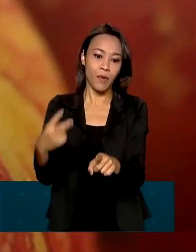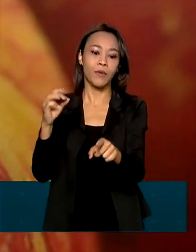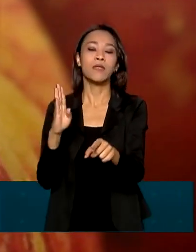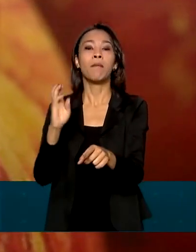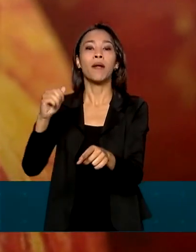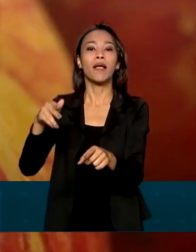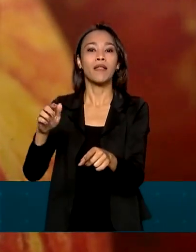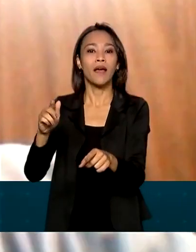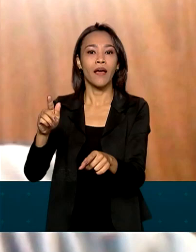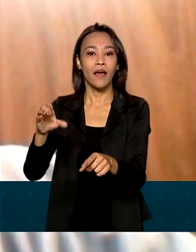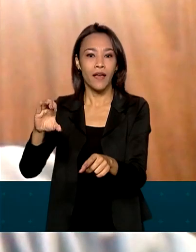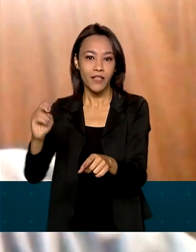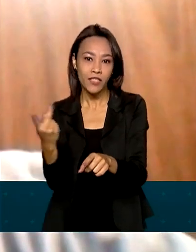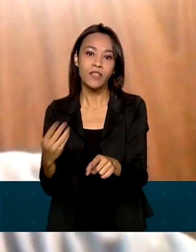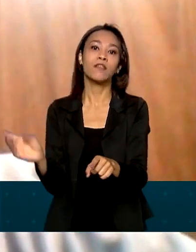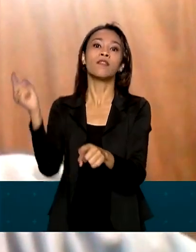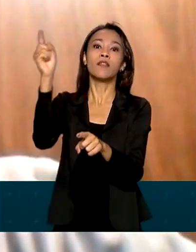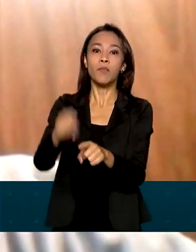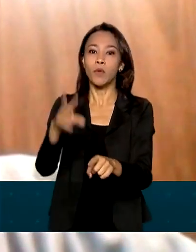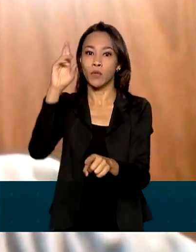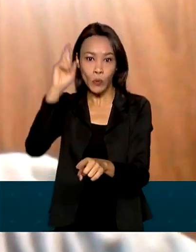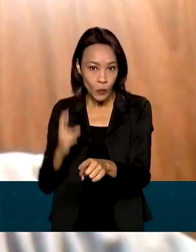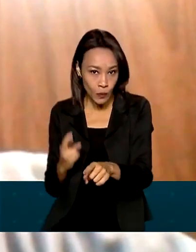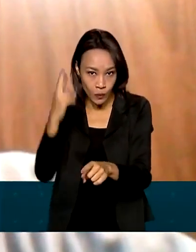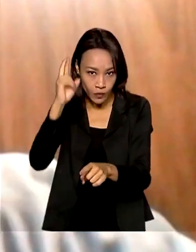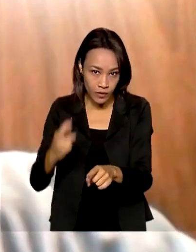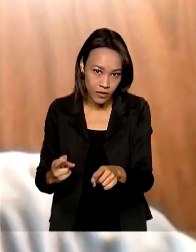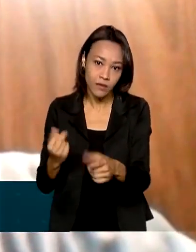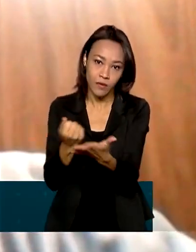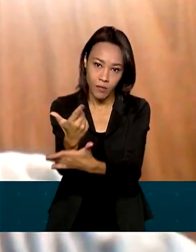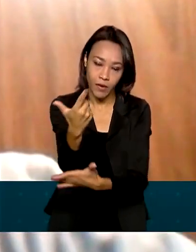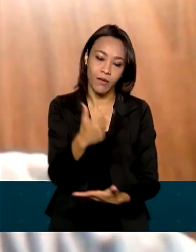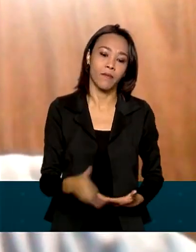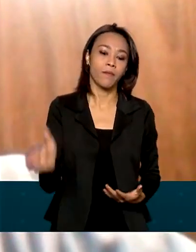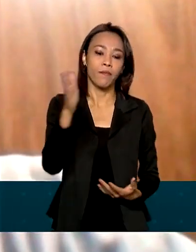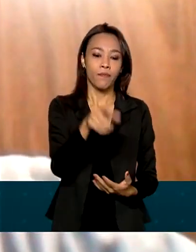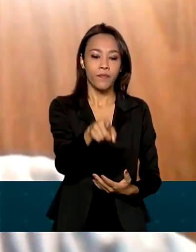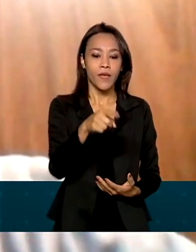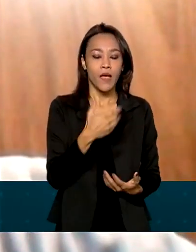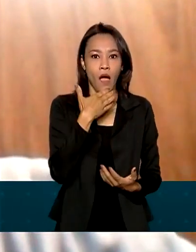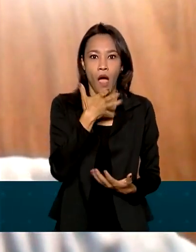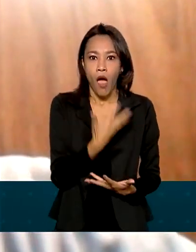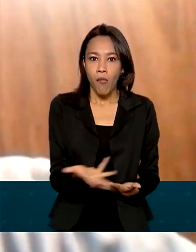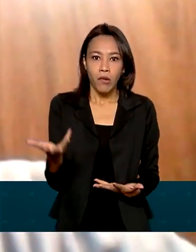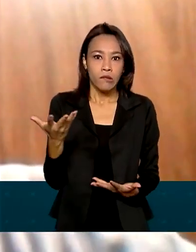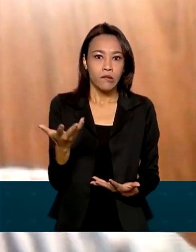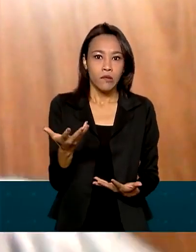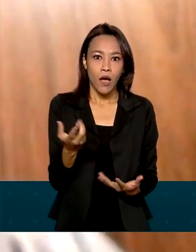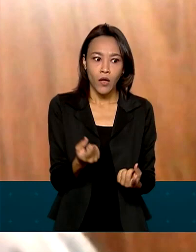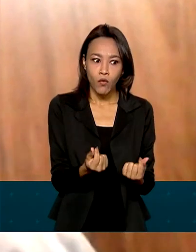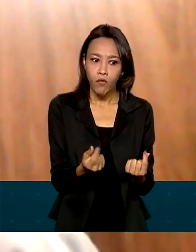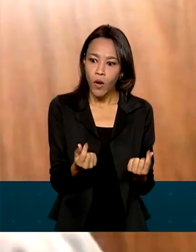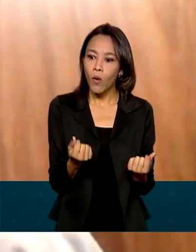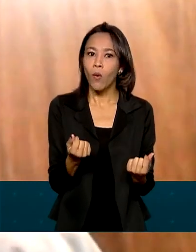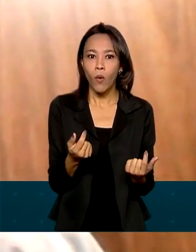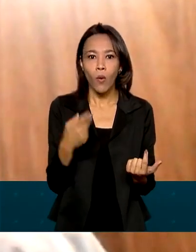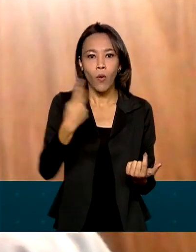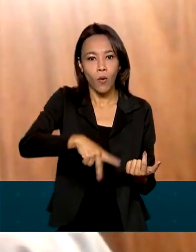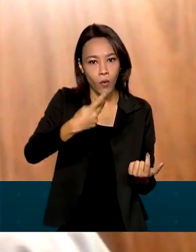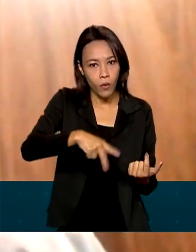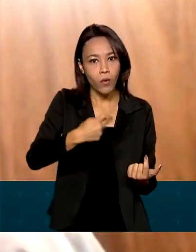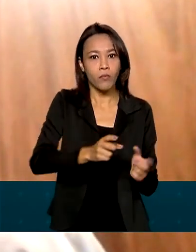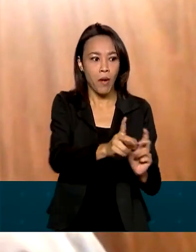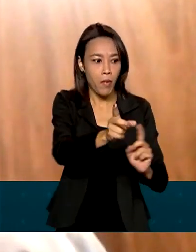e Rússia. No primeiro semestre fica muito pressionado os preços no mercado interno. Então, como nós temos uma